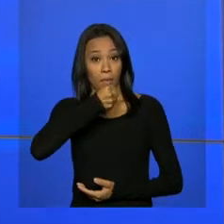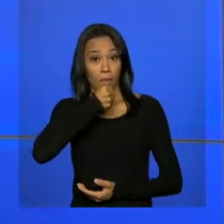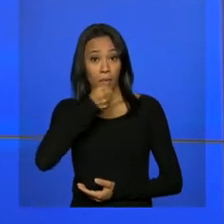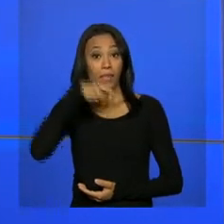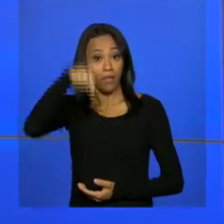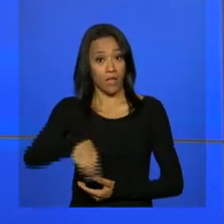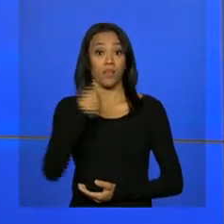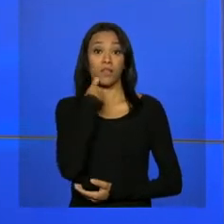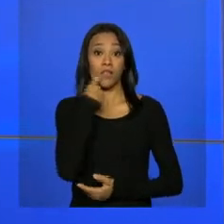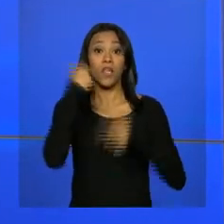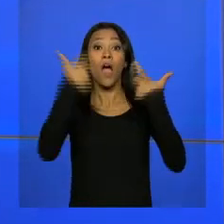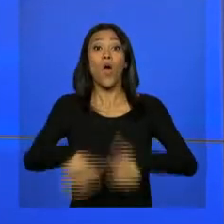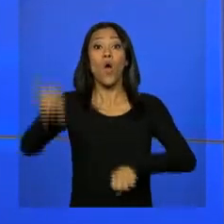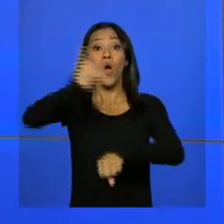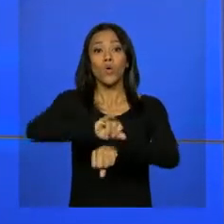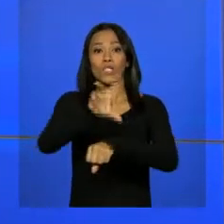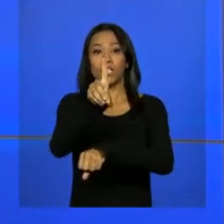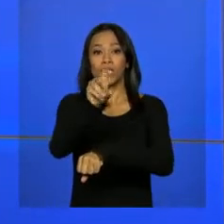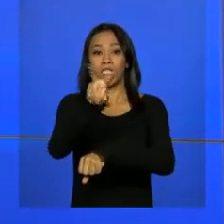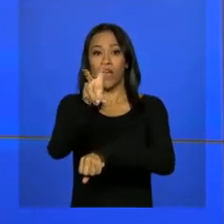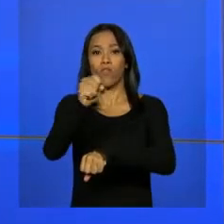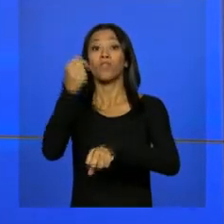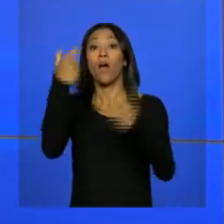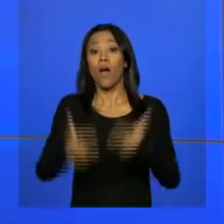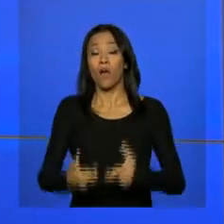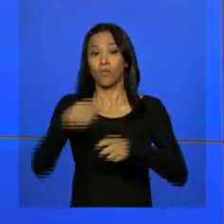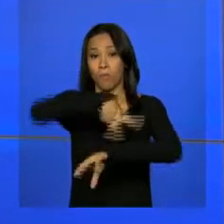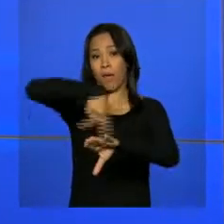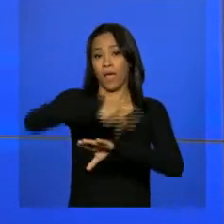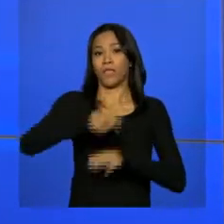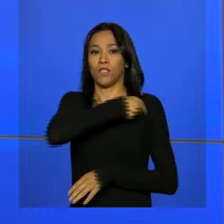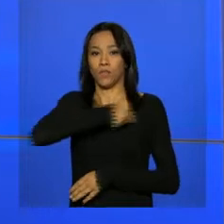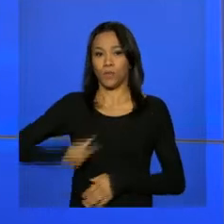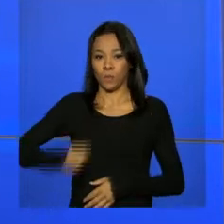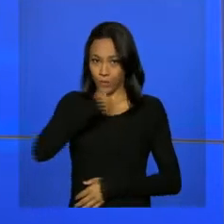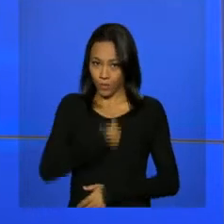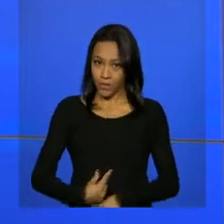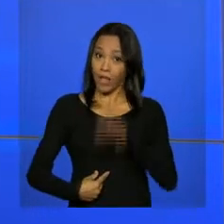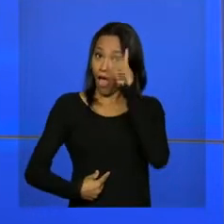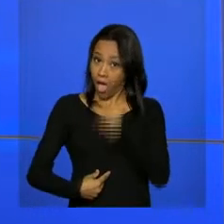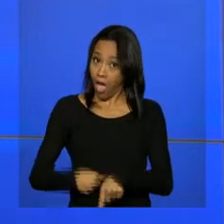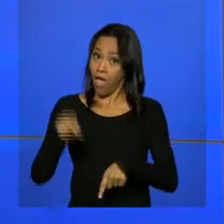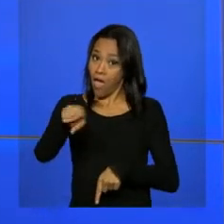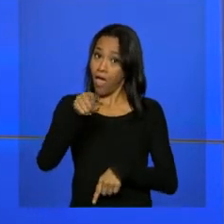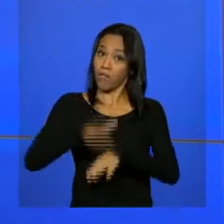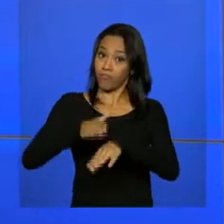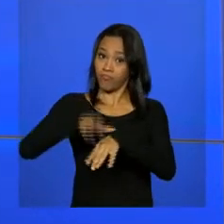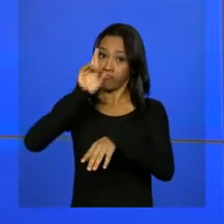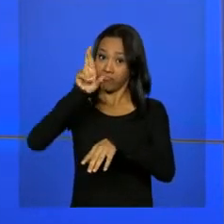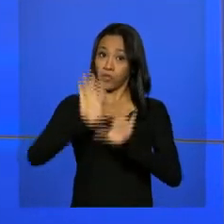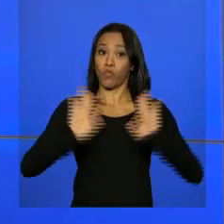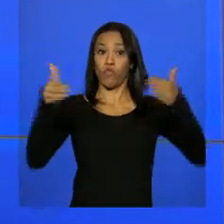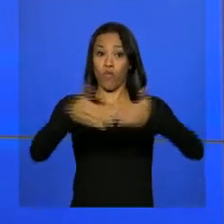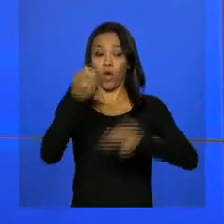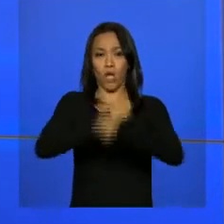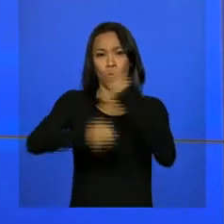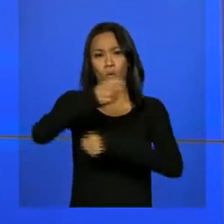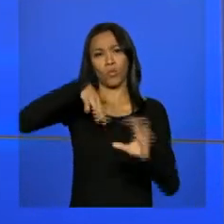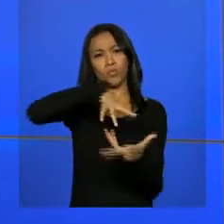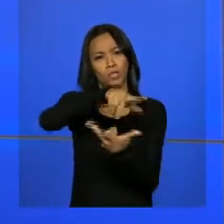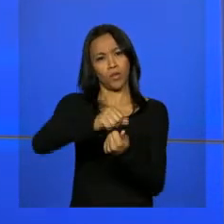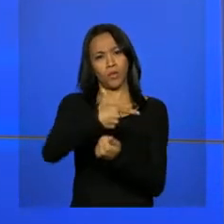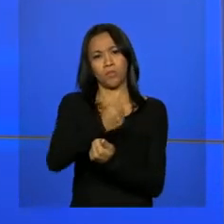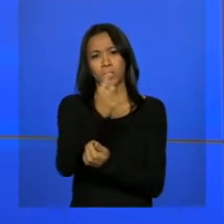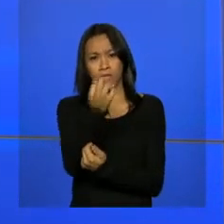nesta sexta-feira em Davos, na Suíça. Ele é o chefe da Delegação Brasileira no Fórum Econômico Mundial de 2016,